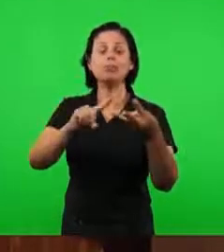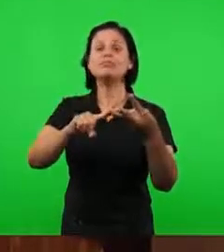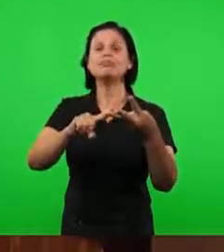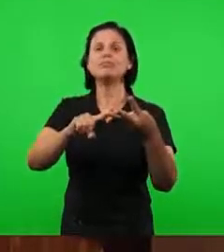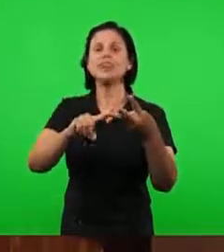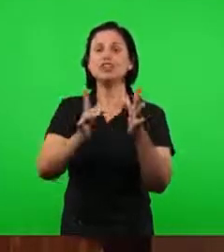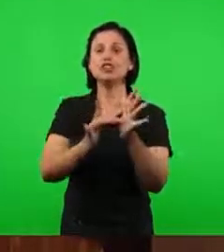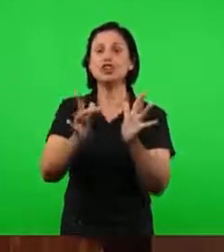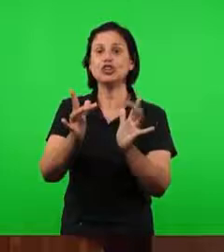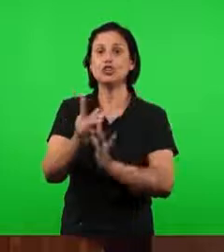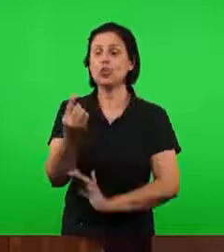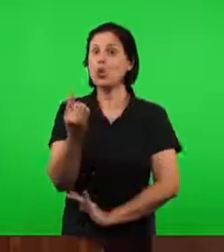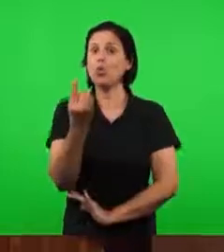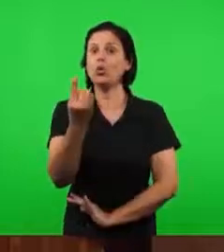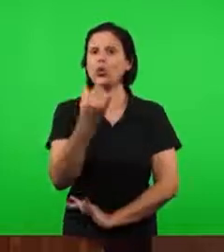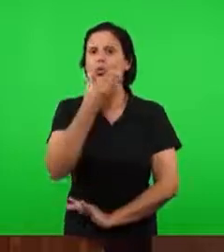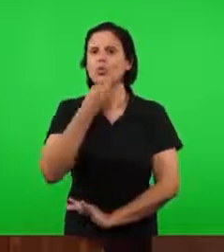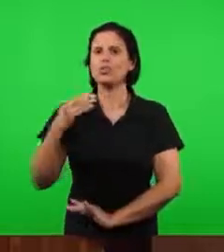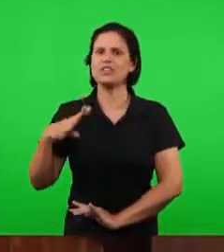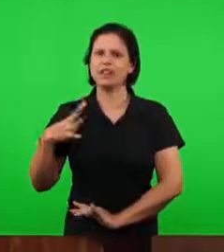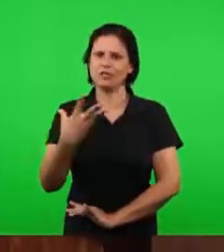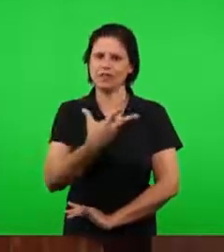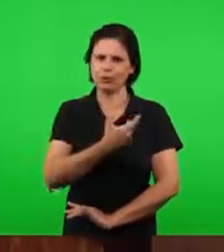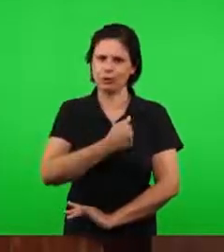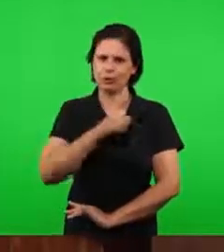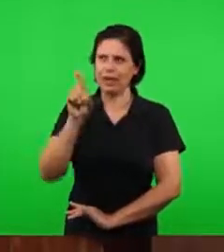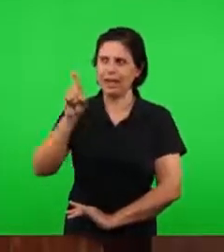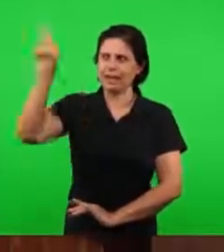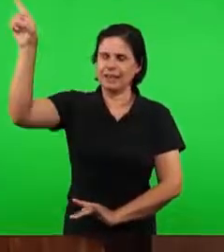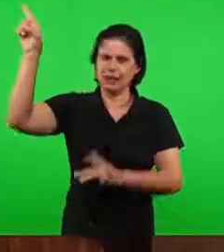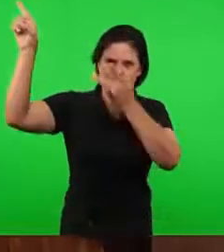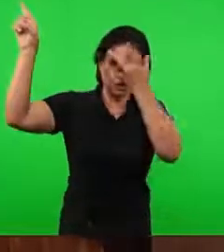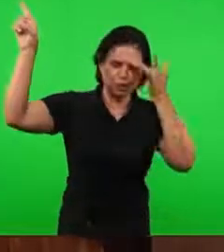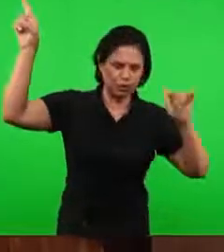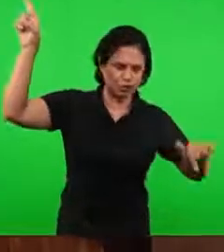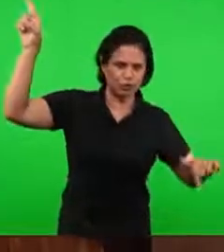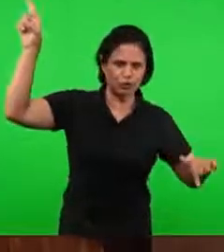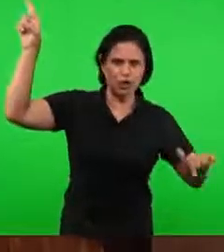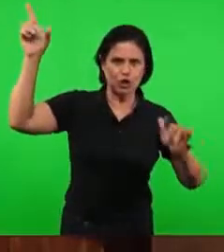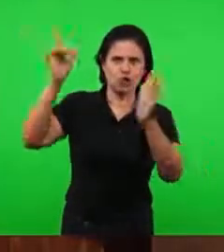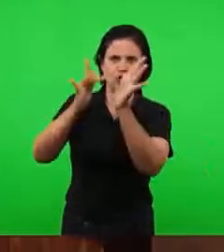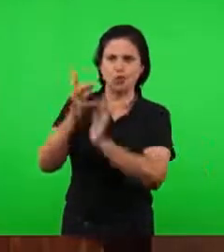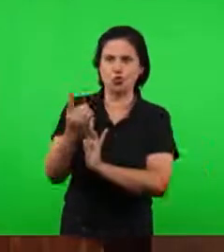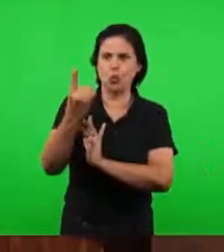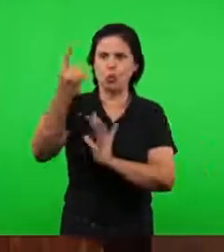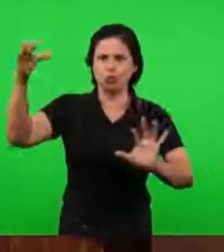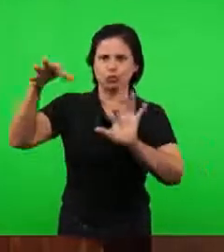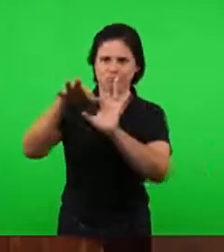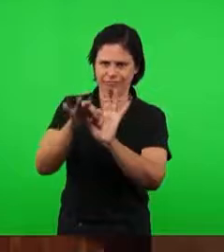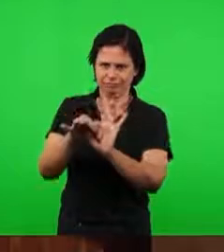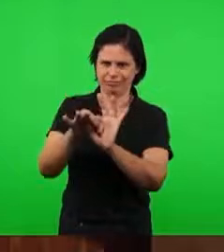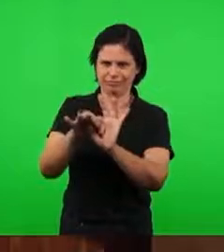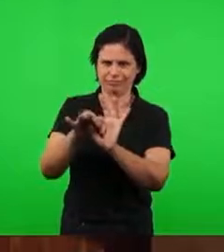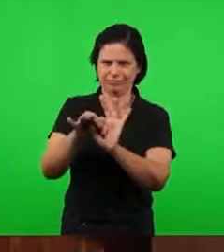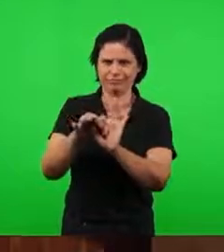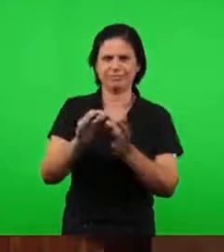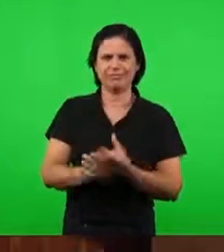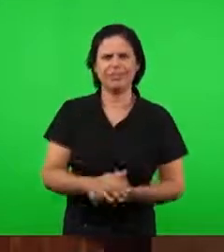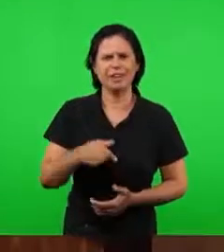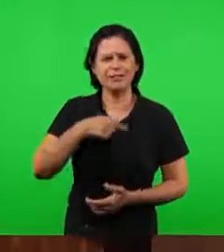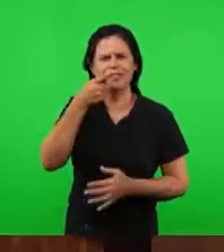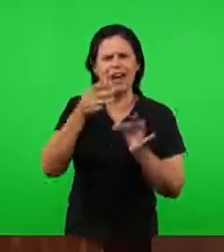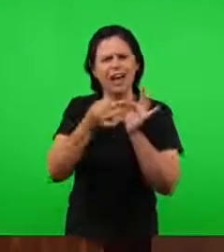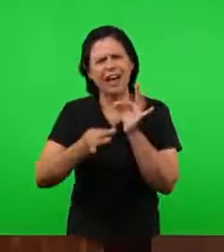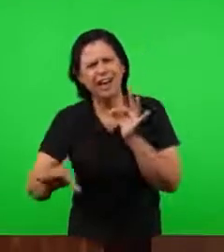homens. Então Tiatira está muito ligada a essa terceira tese. E eu não vou mencionar muito esse